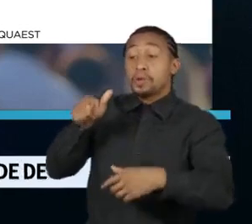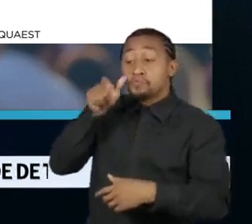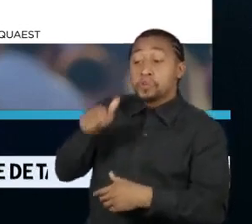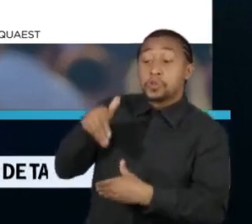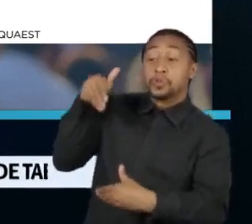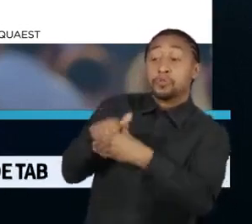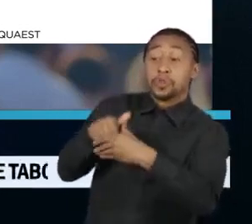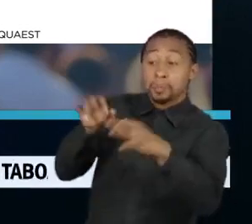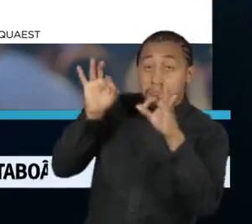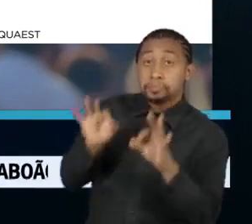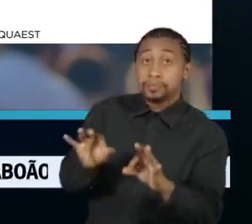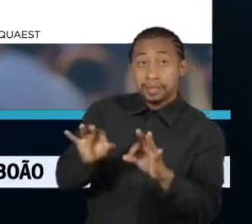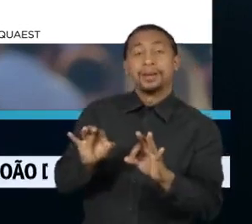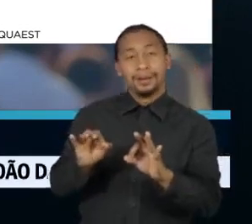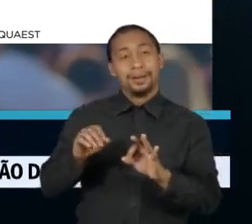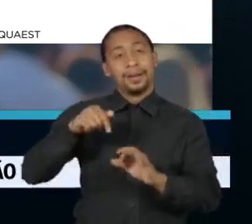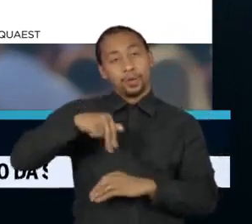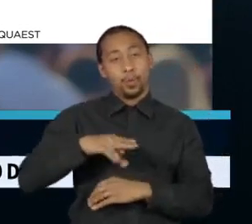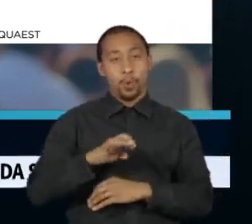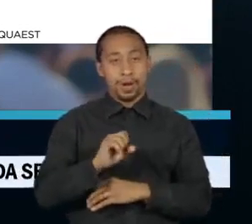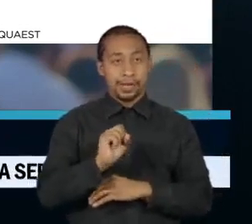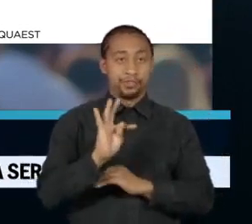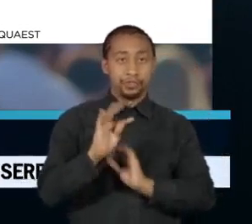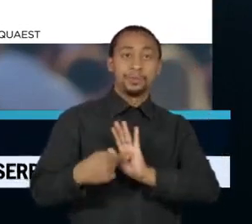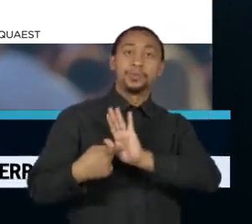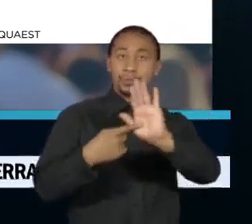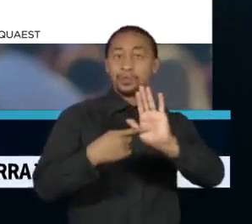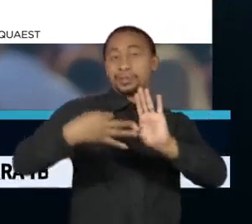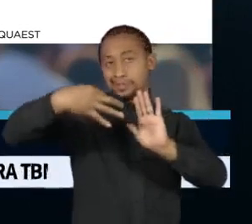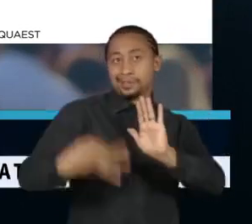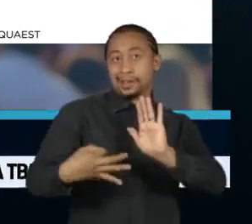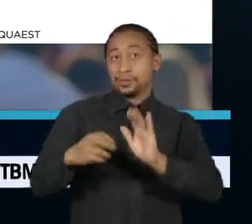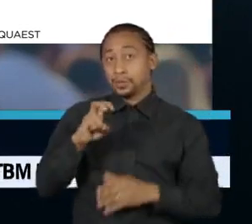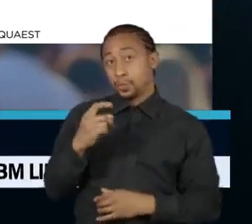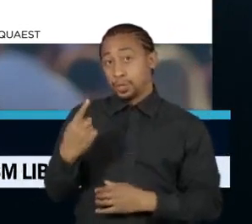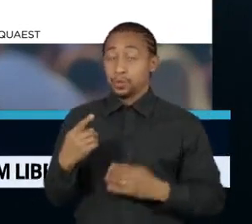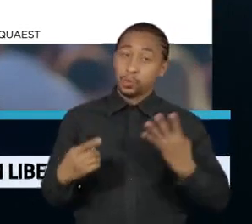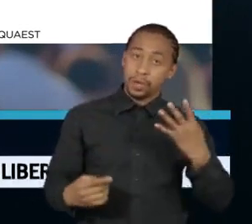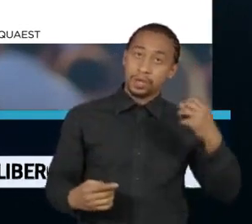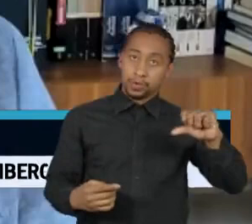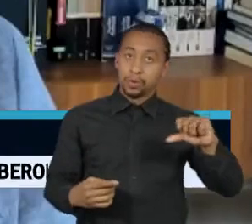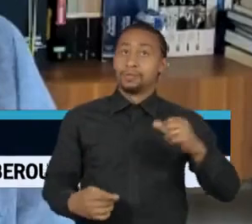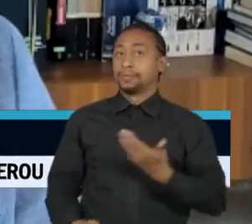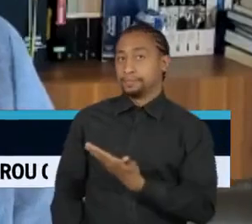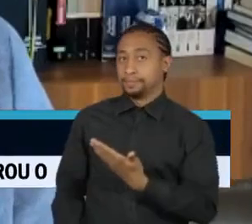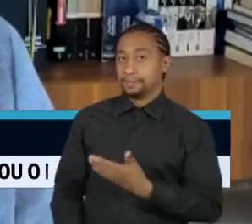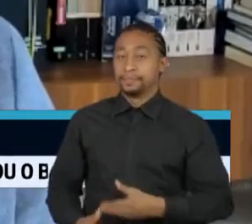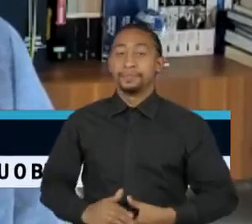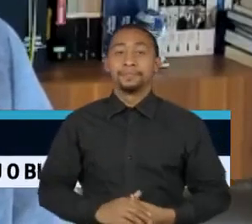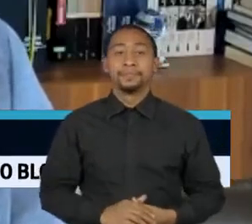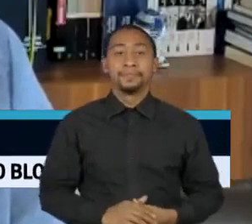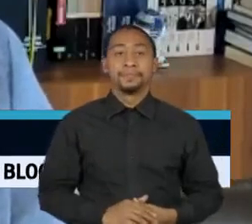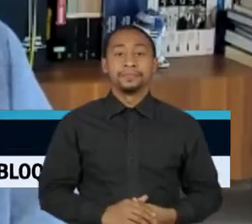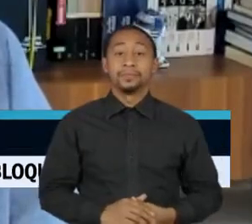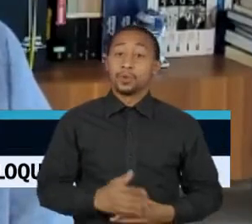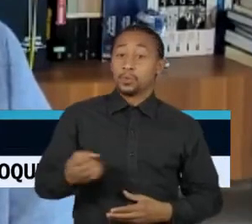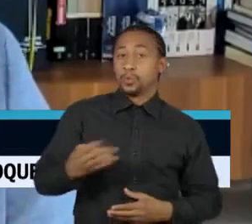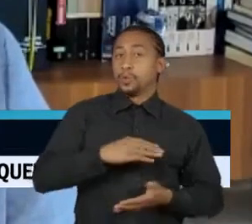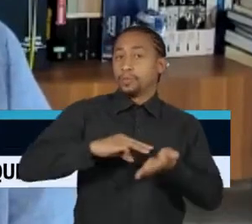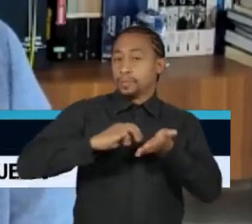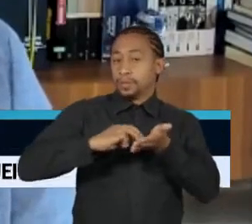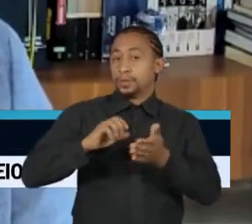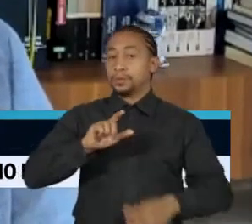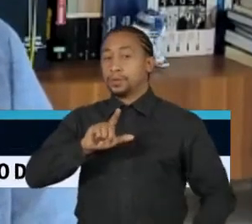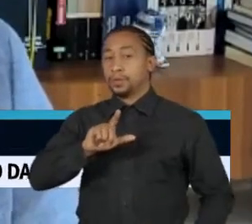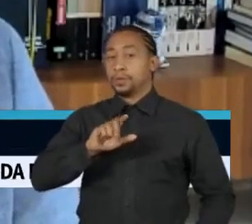a Quest praticamente acertou o placar, 51% a 49% a favor do petista. O modelo de Likely Voter, que já